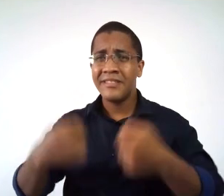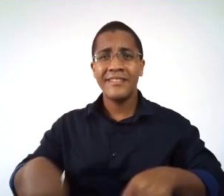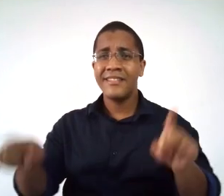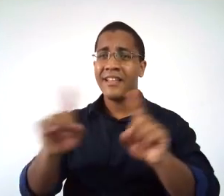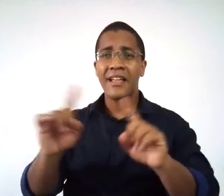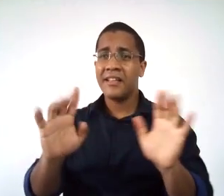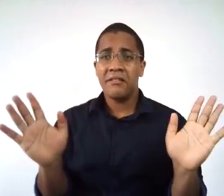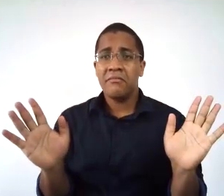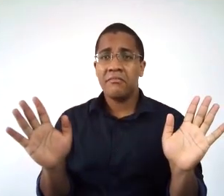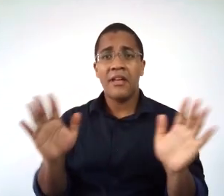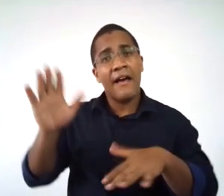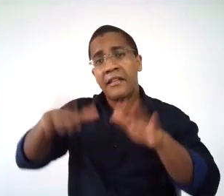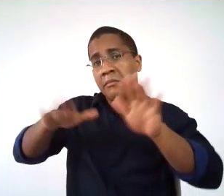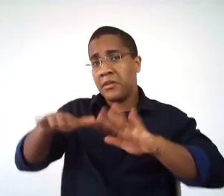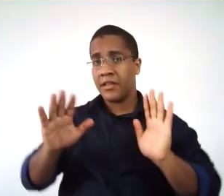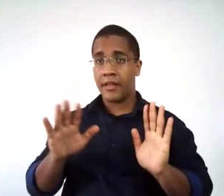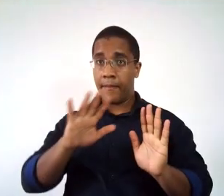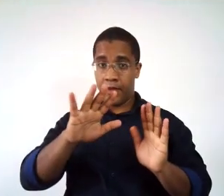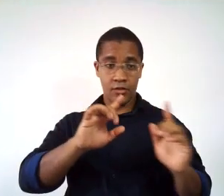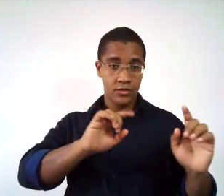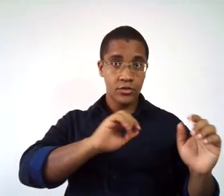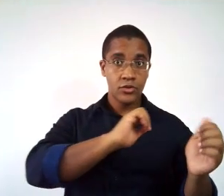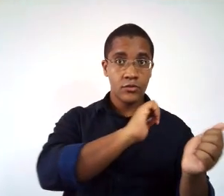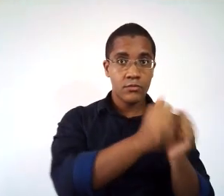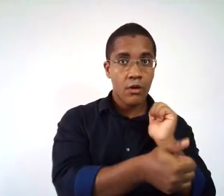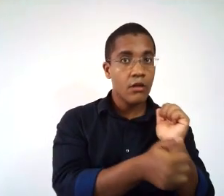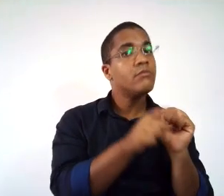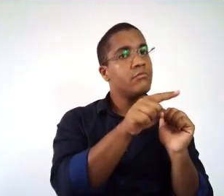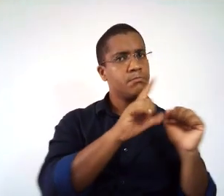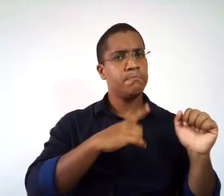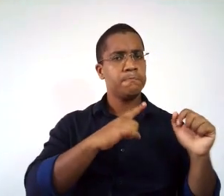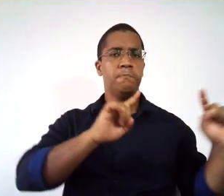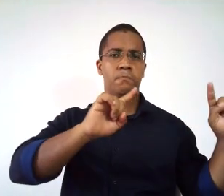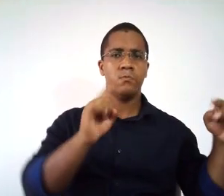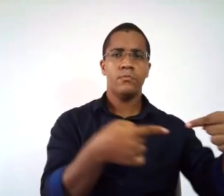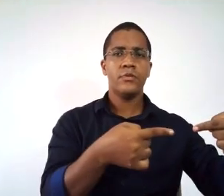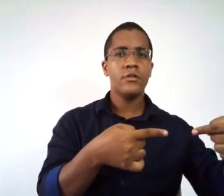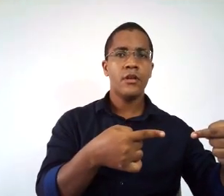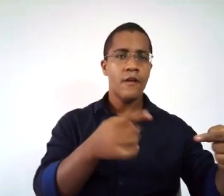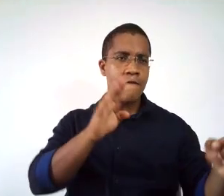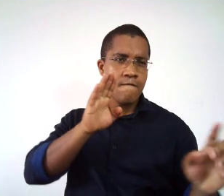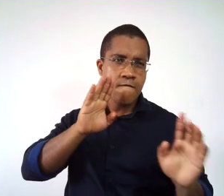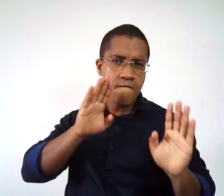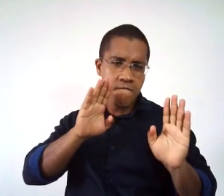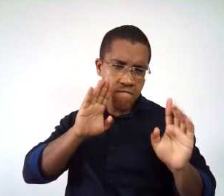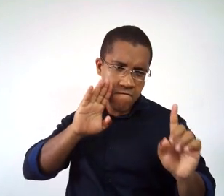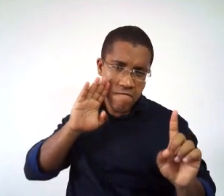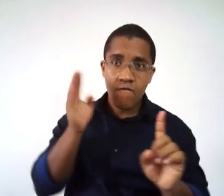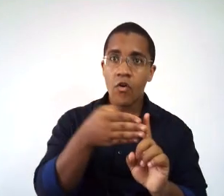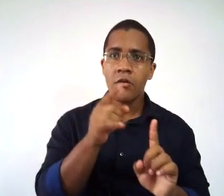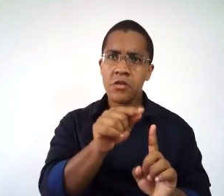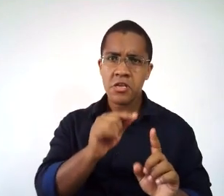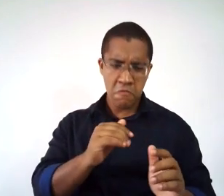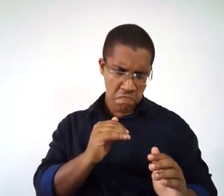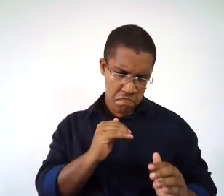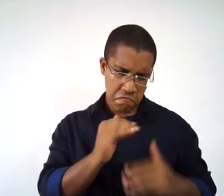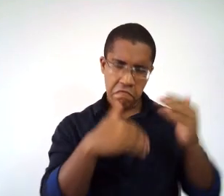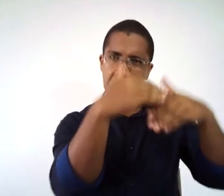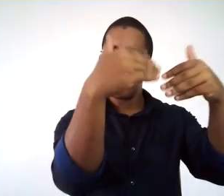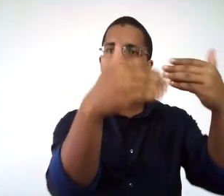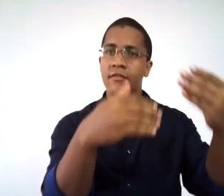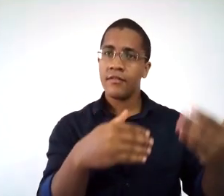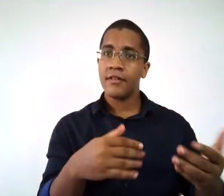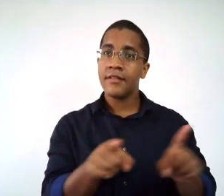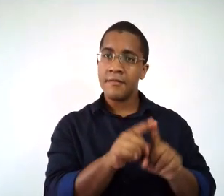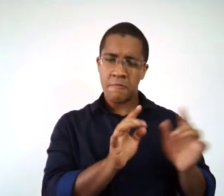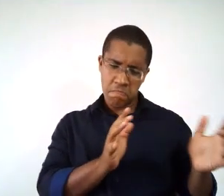Já no esporte, ele se caracteriza pela competição, pela busca do rendimento e